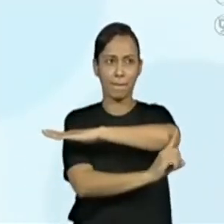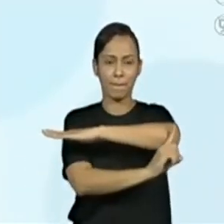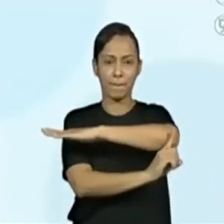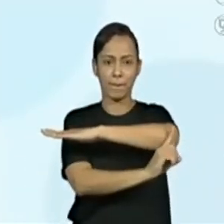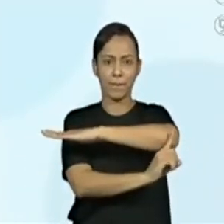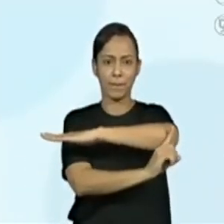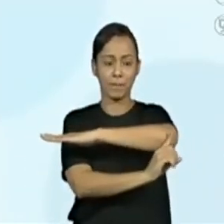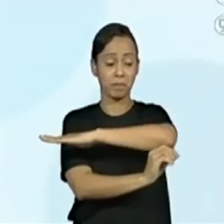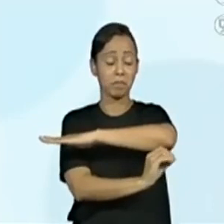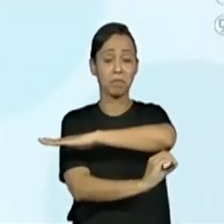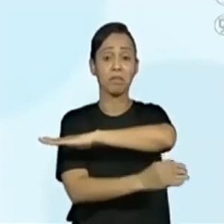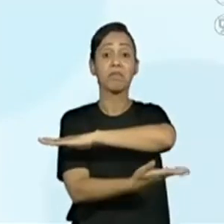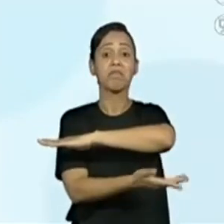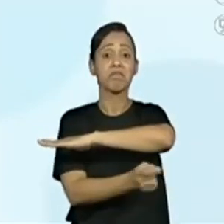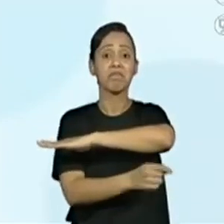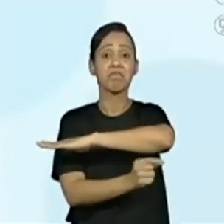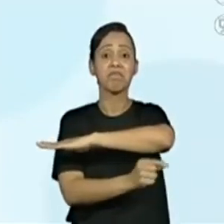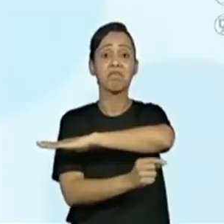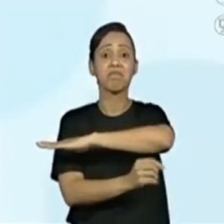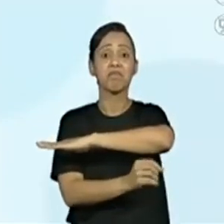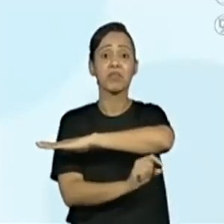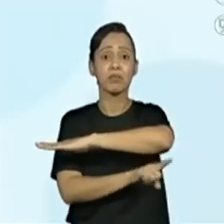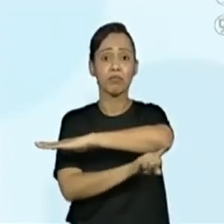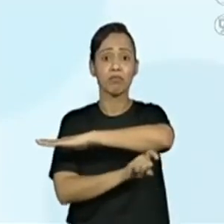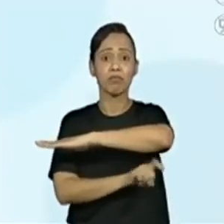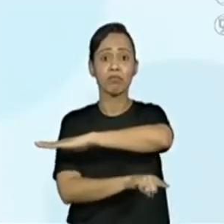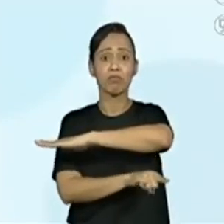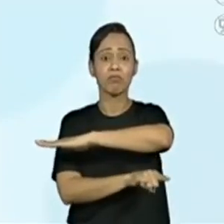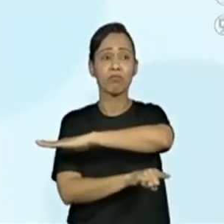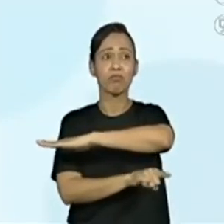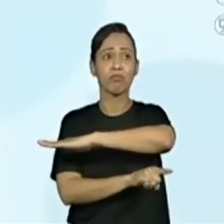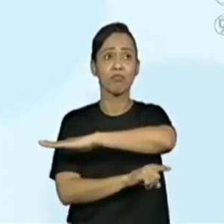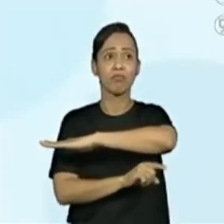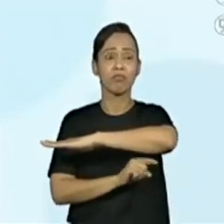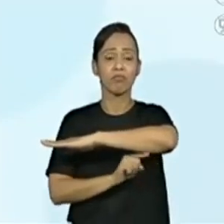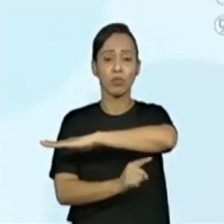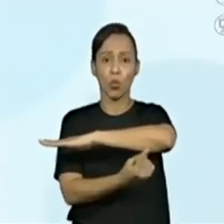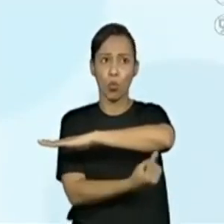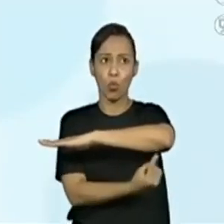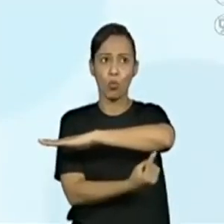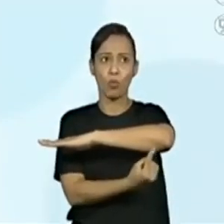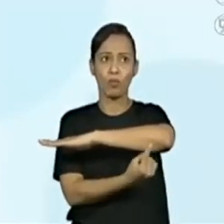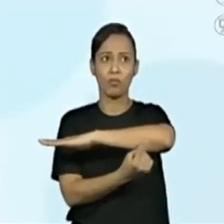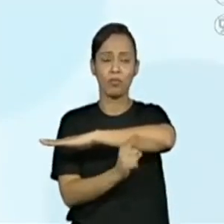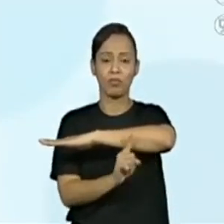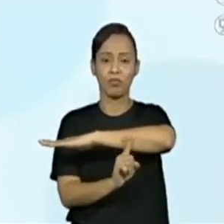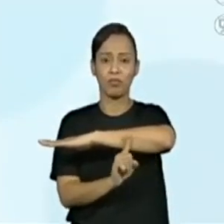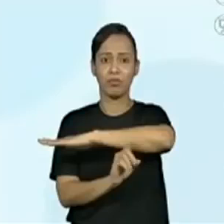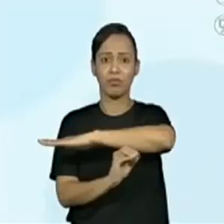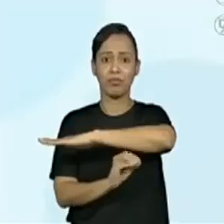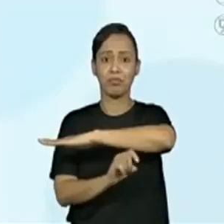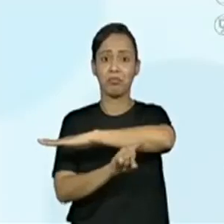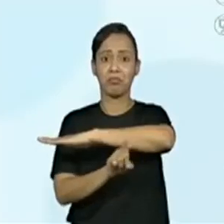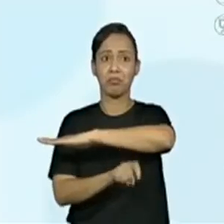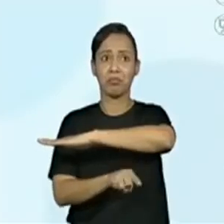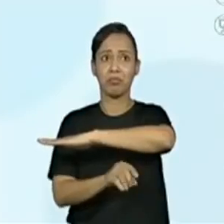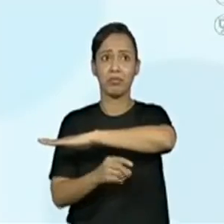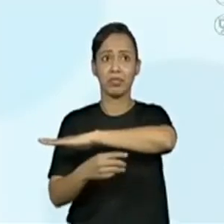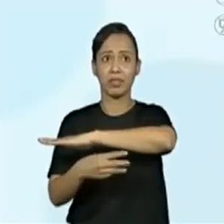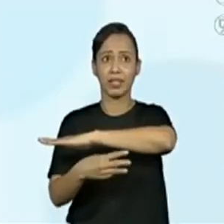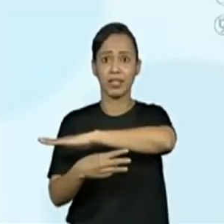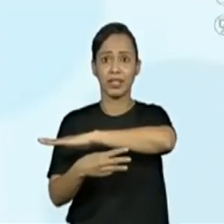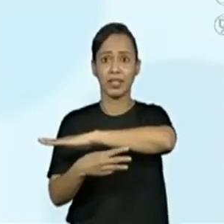as marcas e faltam números, não é? Exato. E para o Kelvin ali, ele já está falando